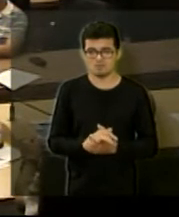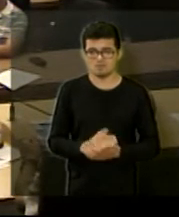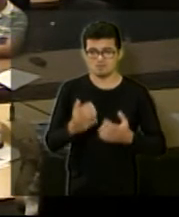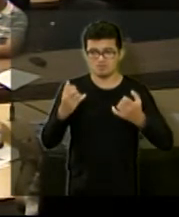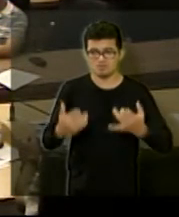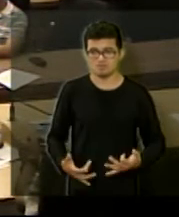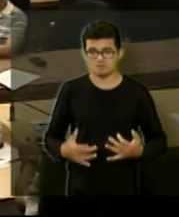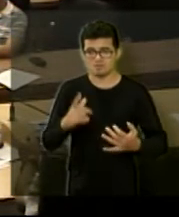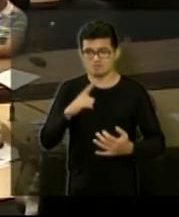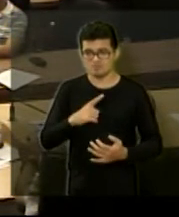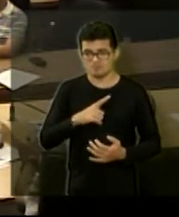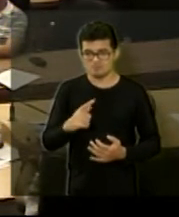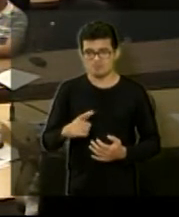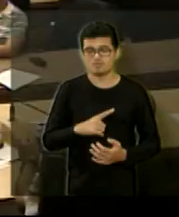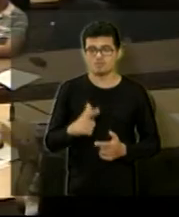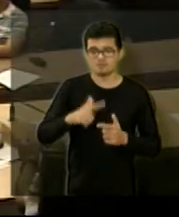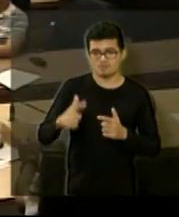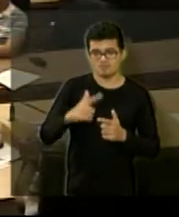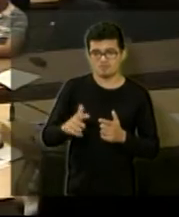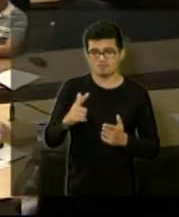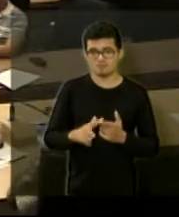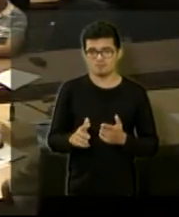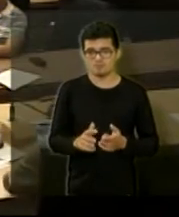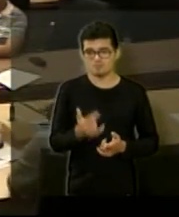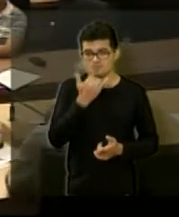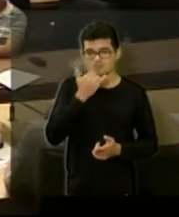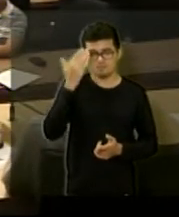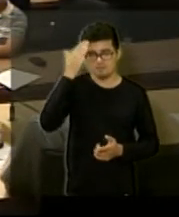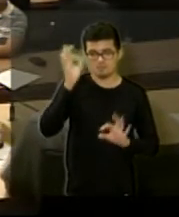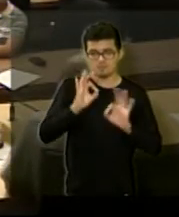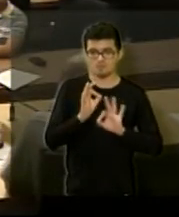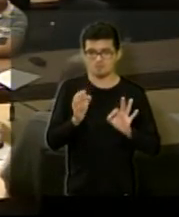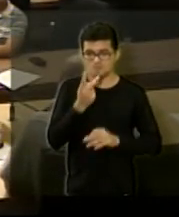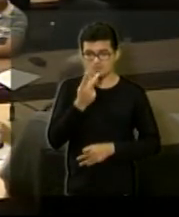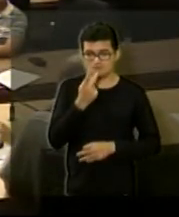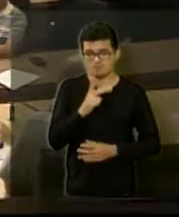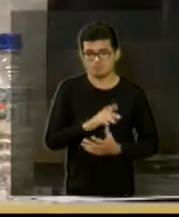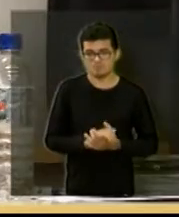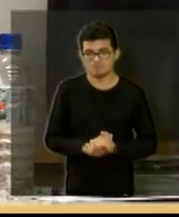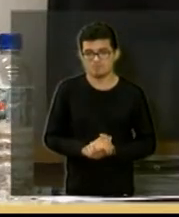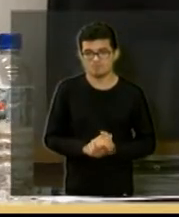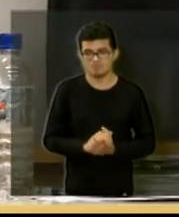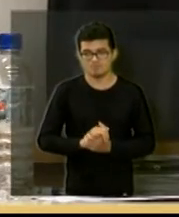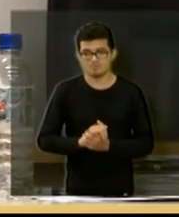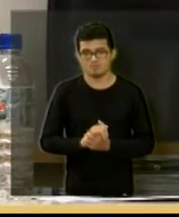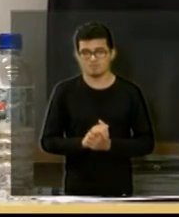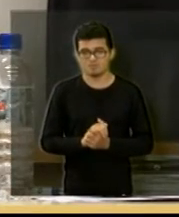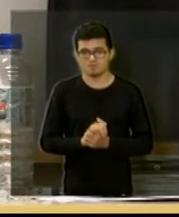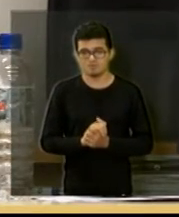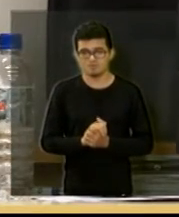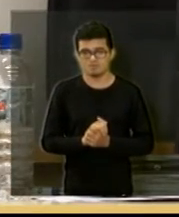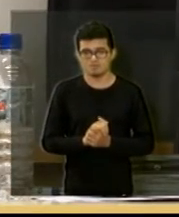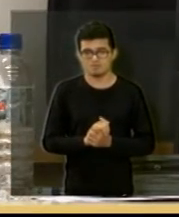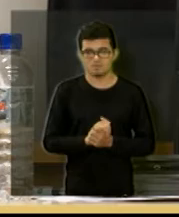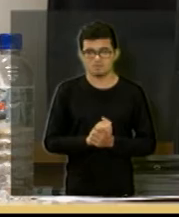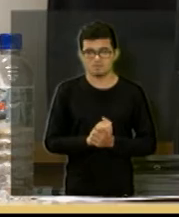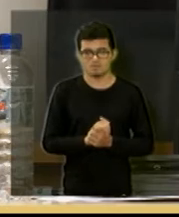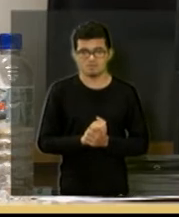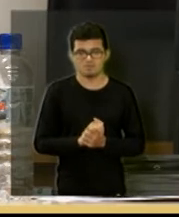precisa realmente dar uma atenção rapidamente tá bom ok só para esclarecer também alô Edio